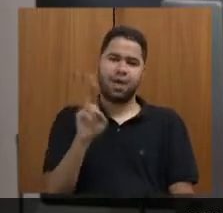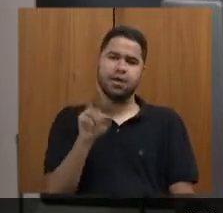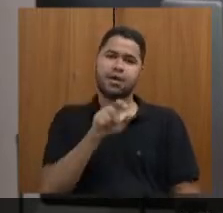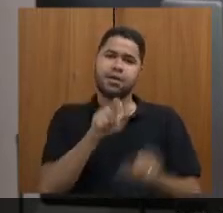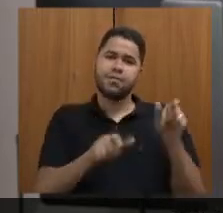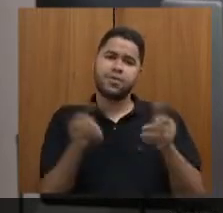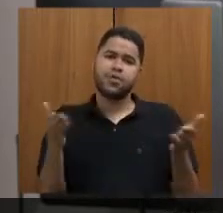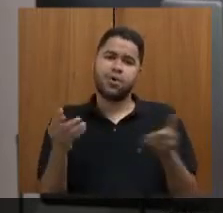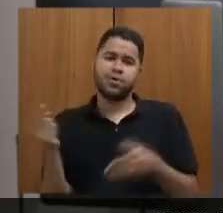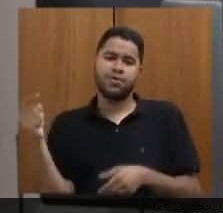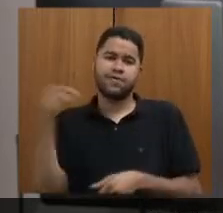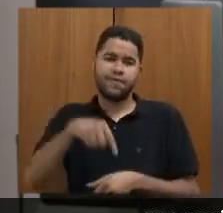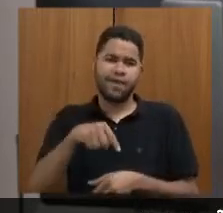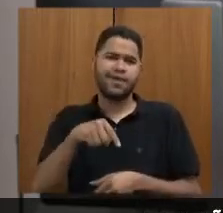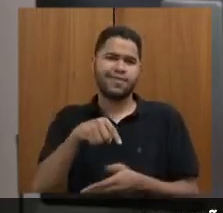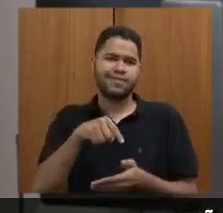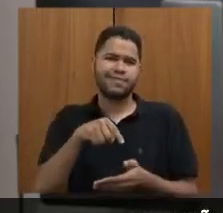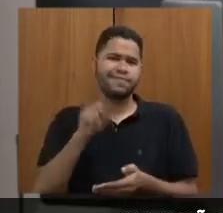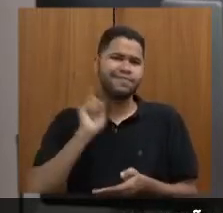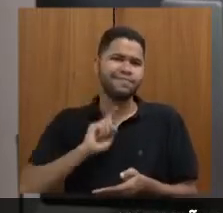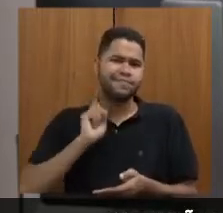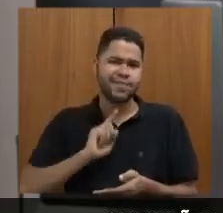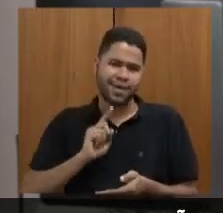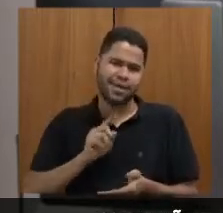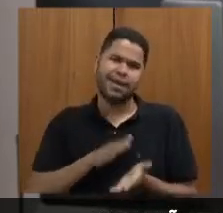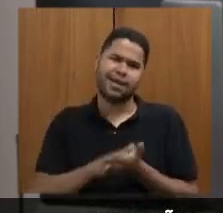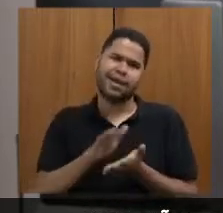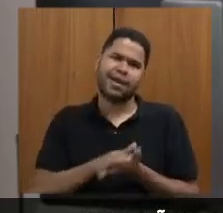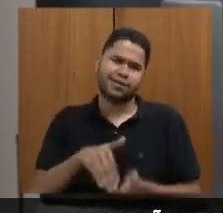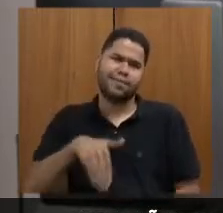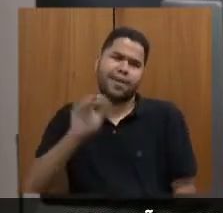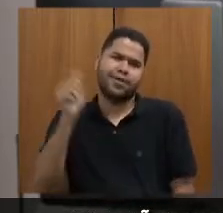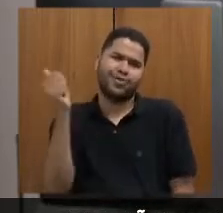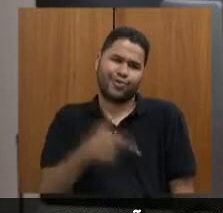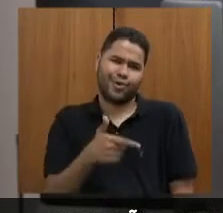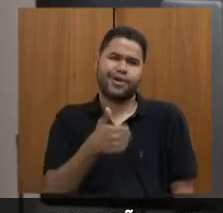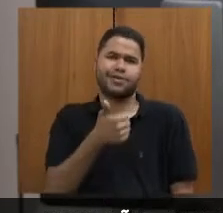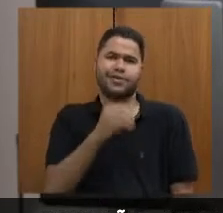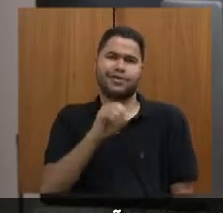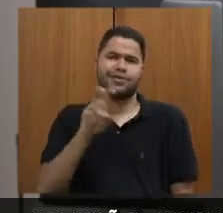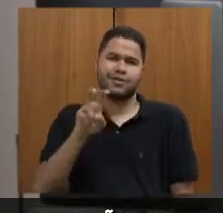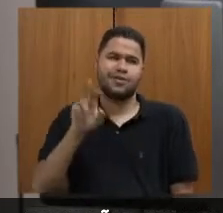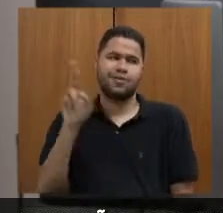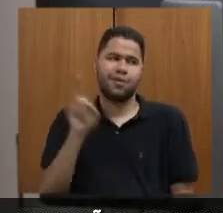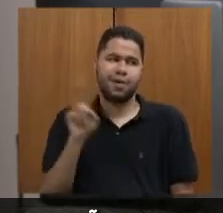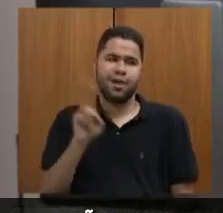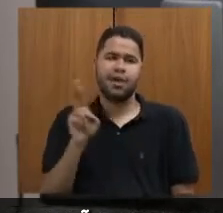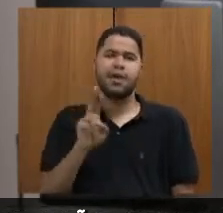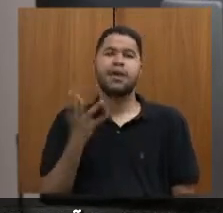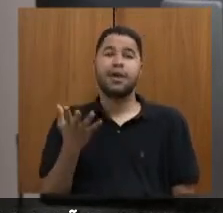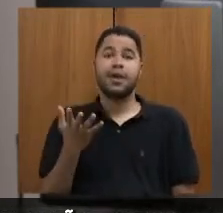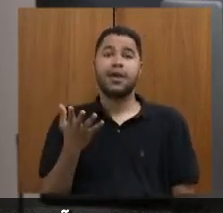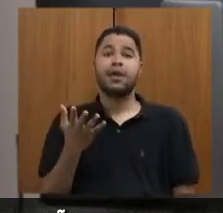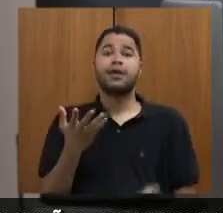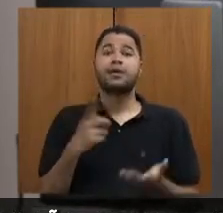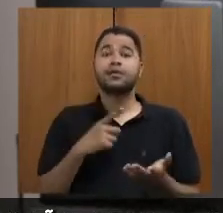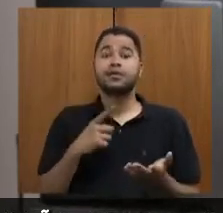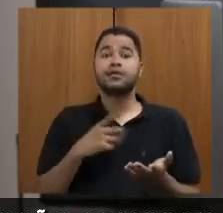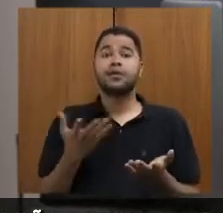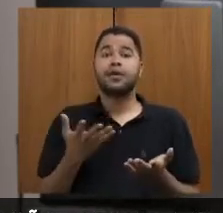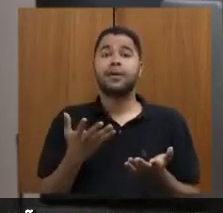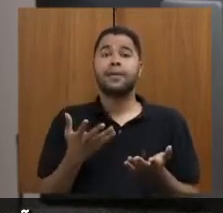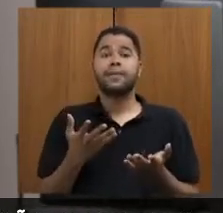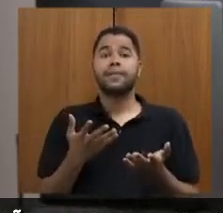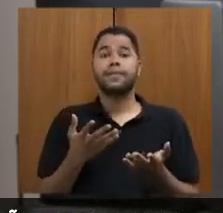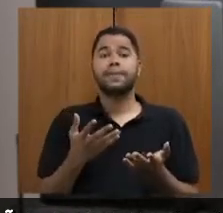hoje que vêm a Minas gastam mais do que R$ 105. É preciso atualizar, e essa pesquisa vai dar esse panorama. Pode passar?